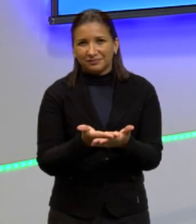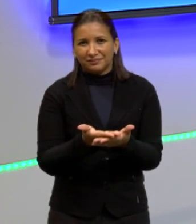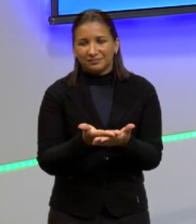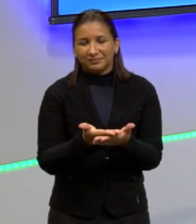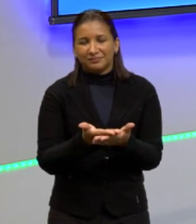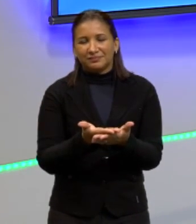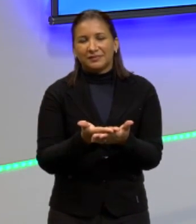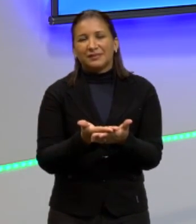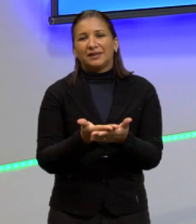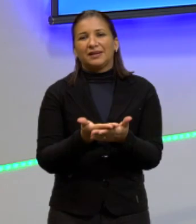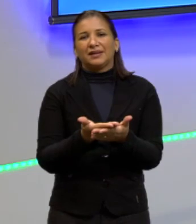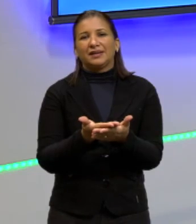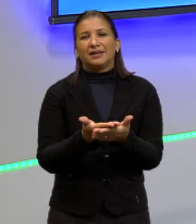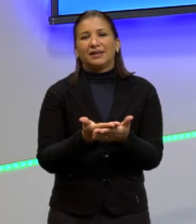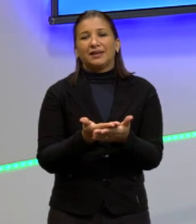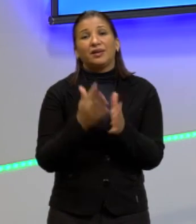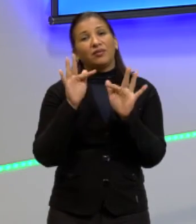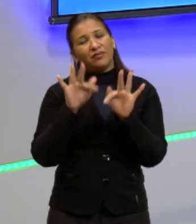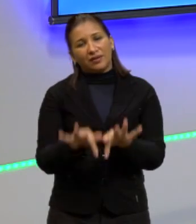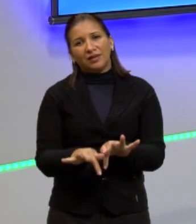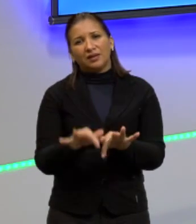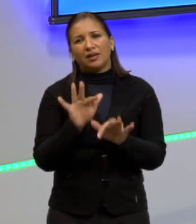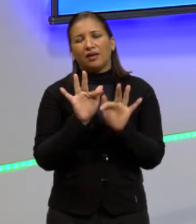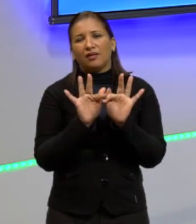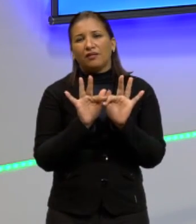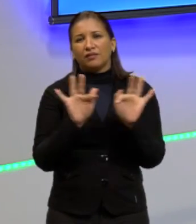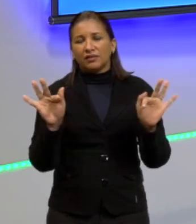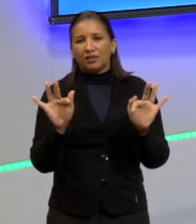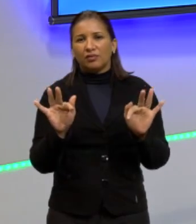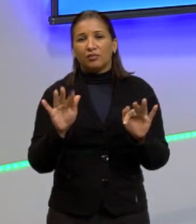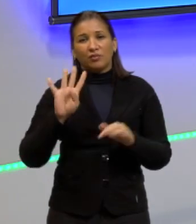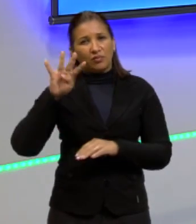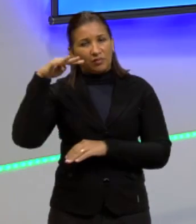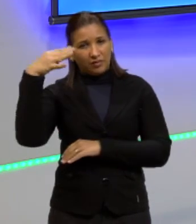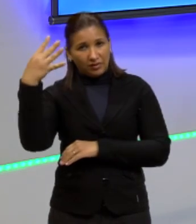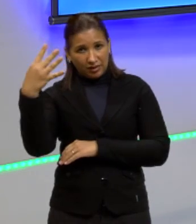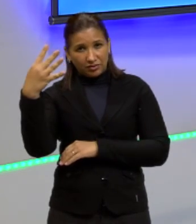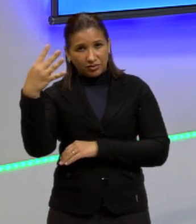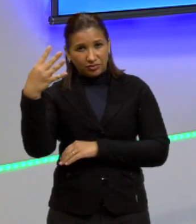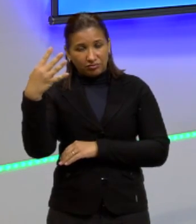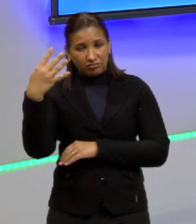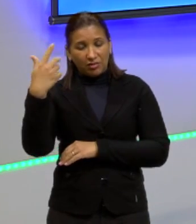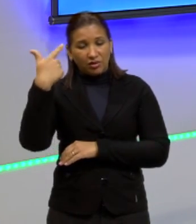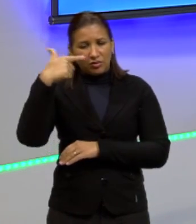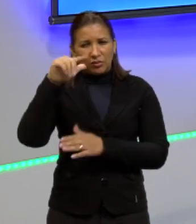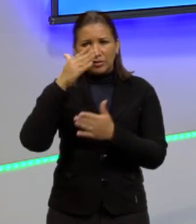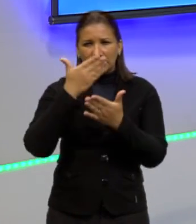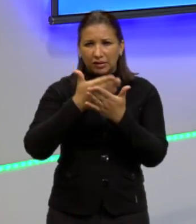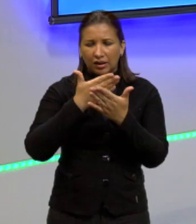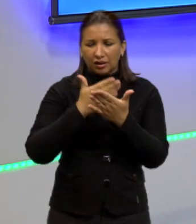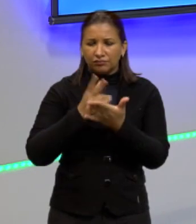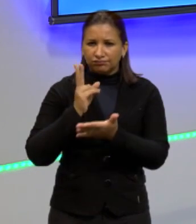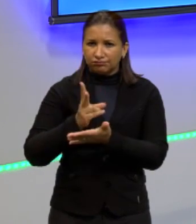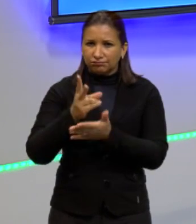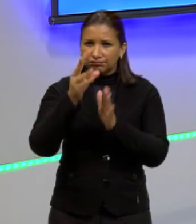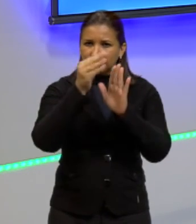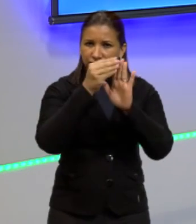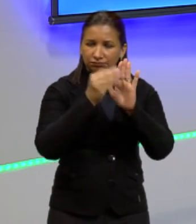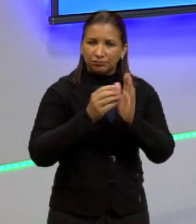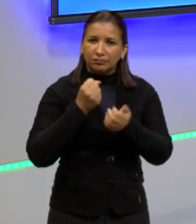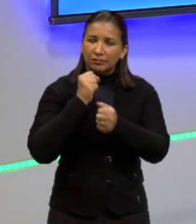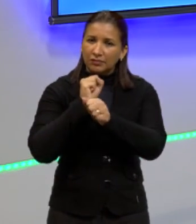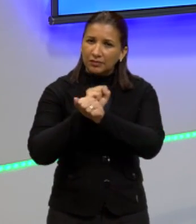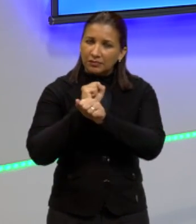terminamos função quadrática nossa próxima aula agora vai dar a sequência aí do conteúdo eu espero que